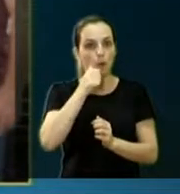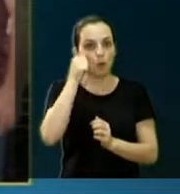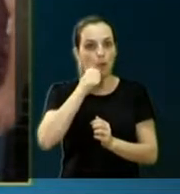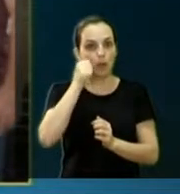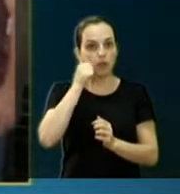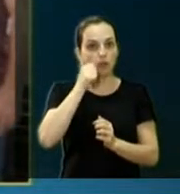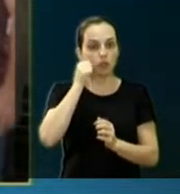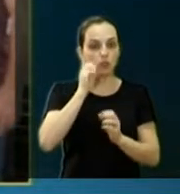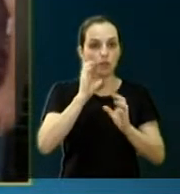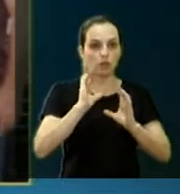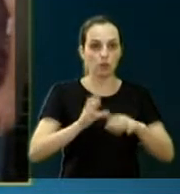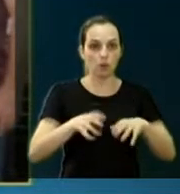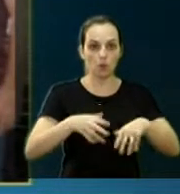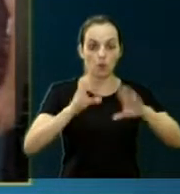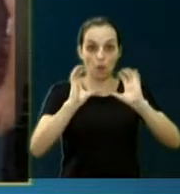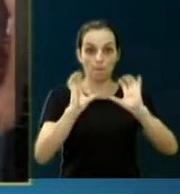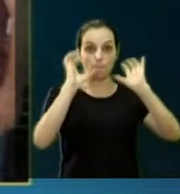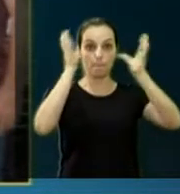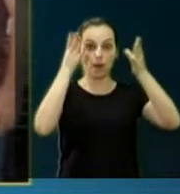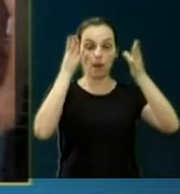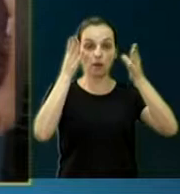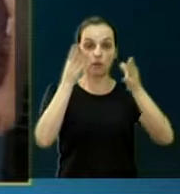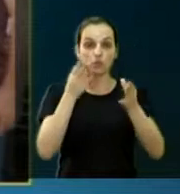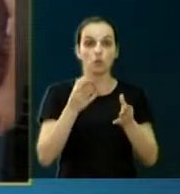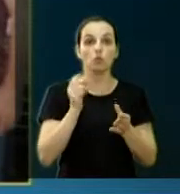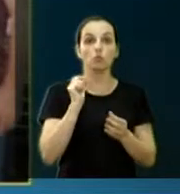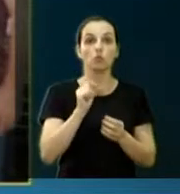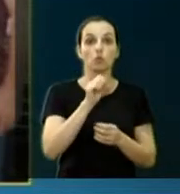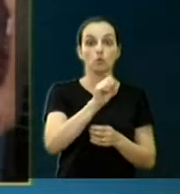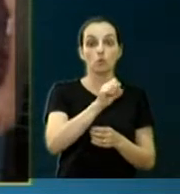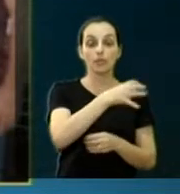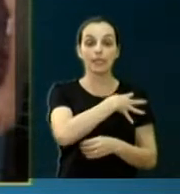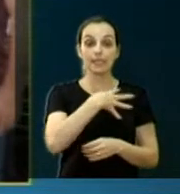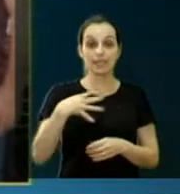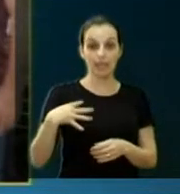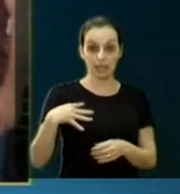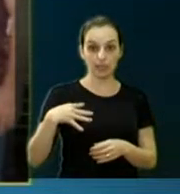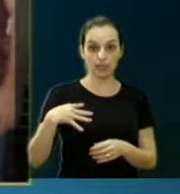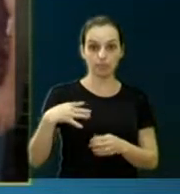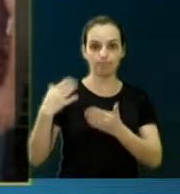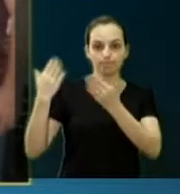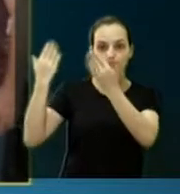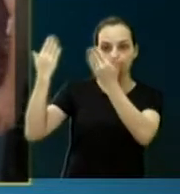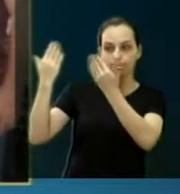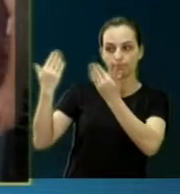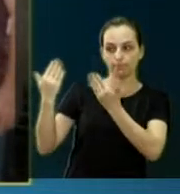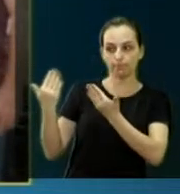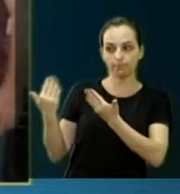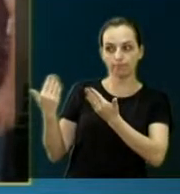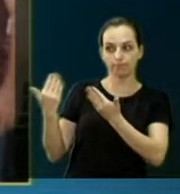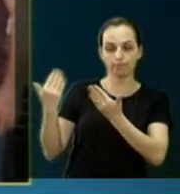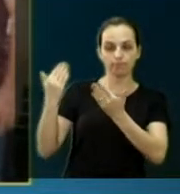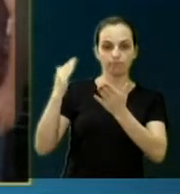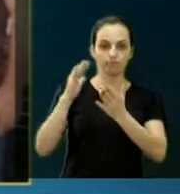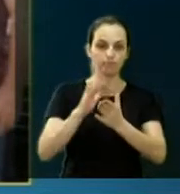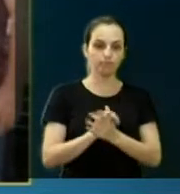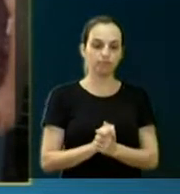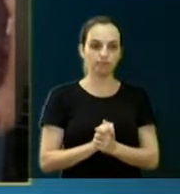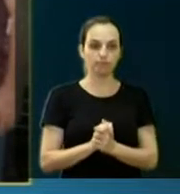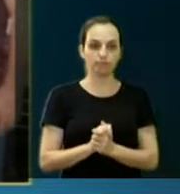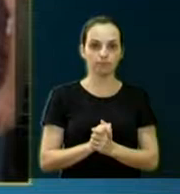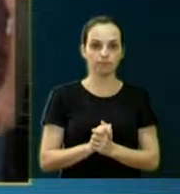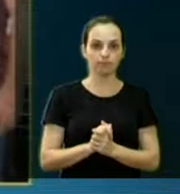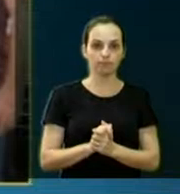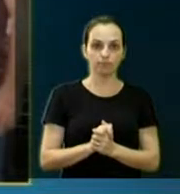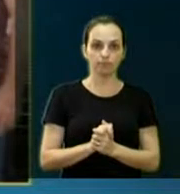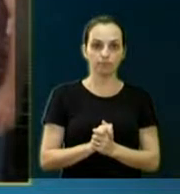SESI. Aí, com o Boi, nosso presidente, o Marcos Daniel, que é pré-candidato também do MDB